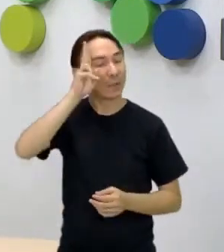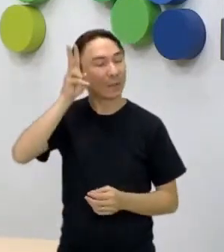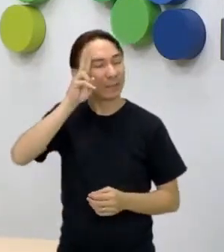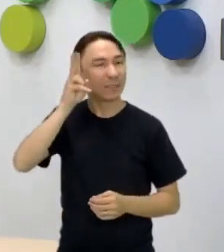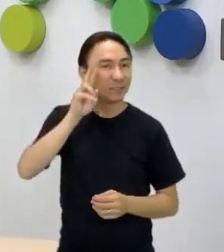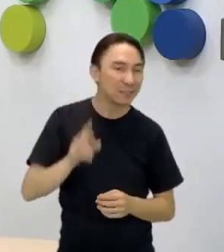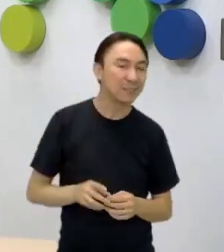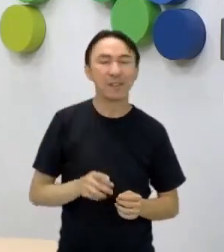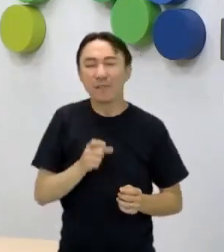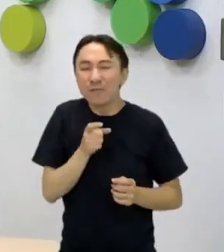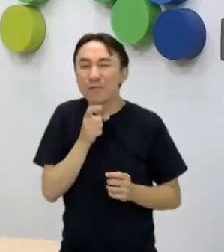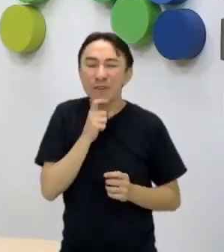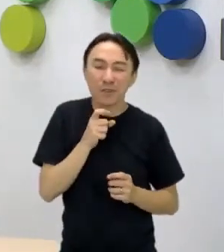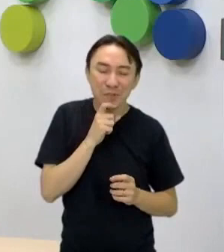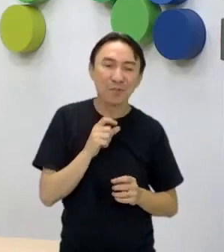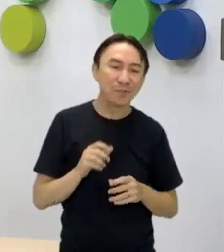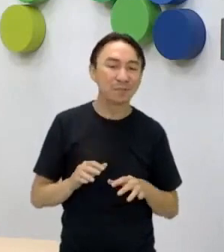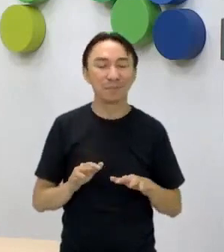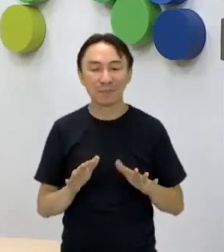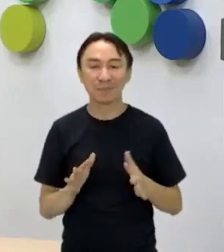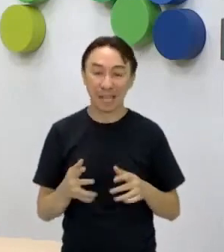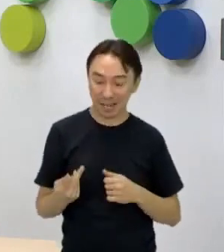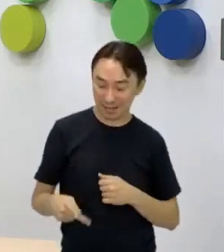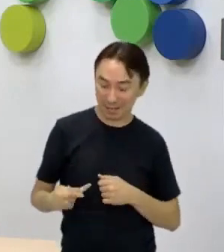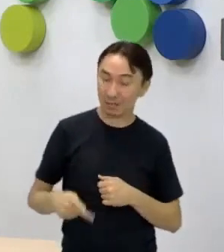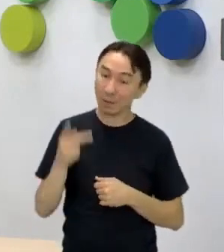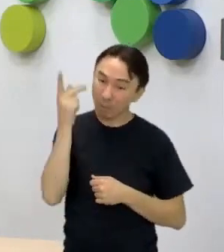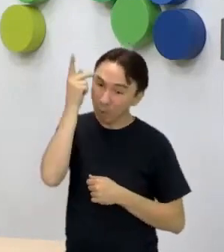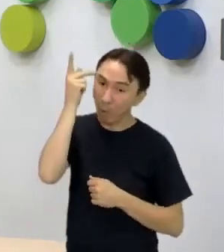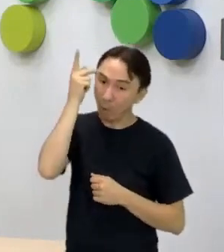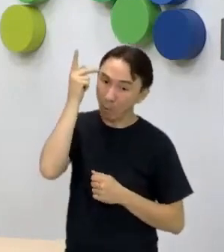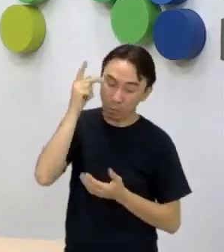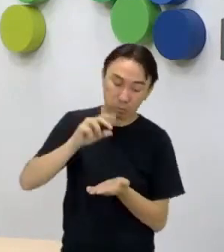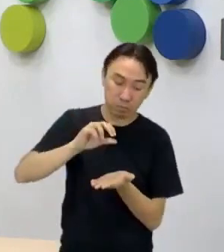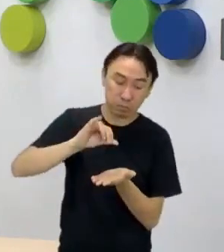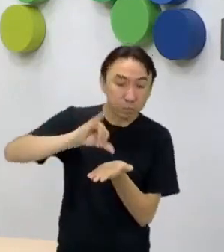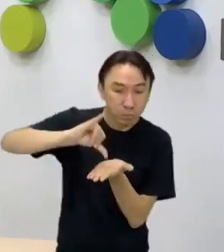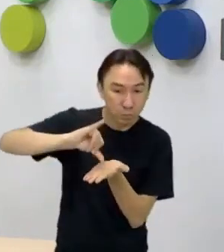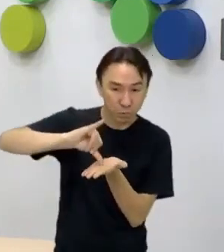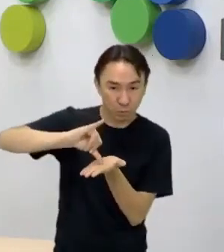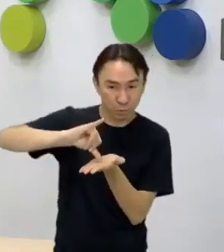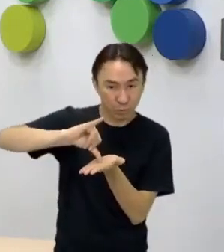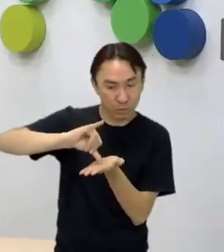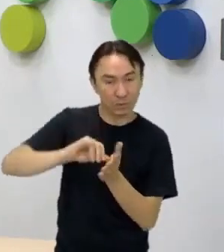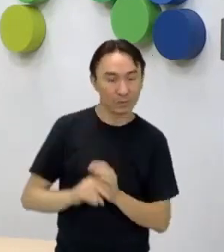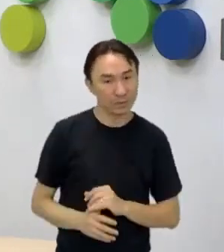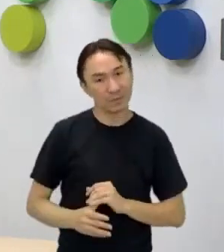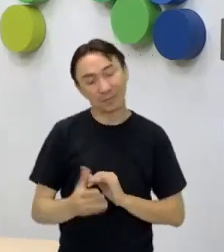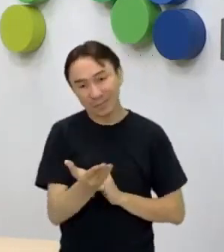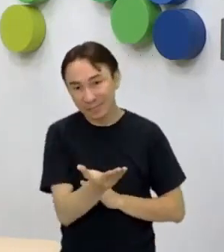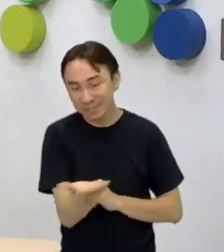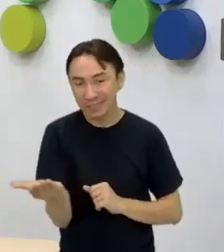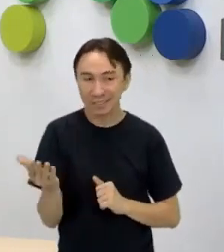friozinho aí, né? Aqui em São Paulo está, né? Não sei se onde vocês estão, então está frio, se tiver calor, vocês estão